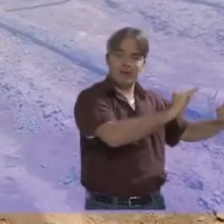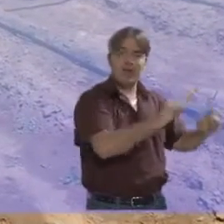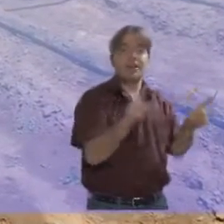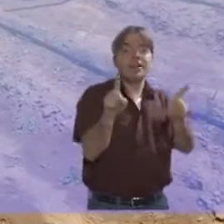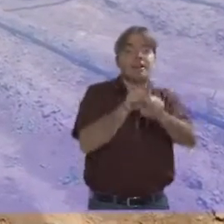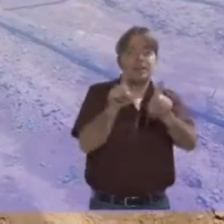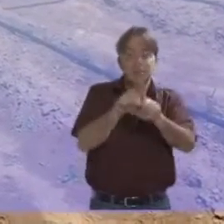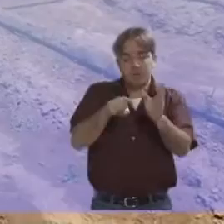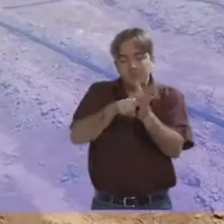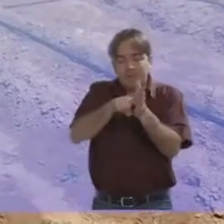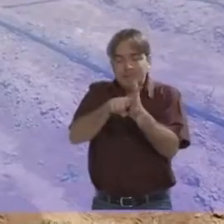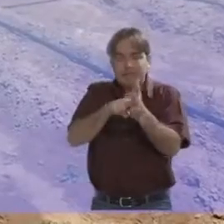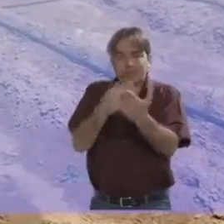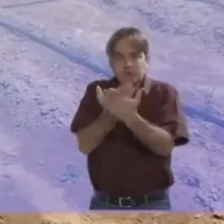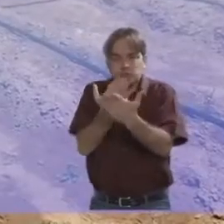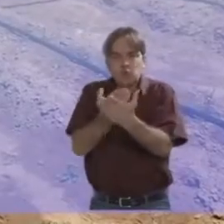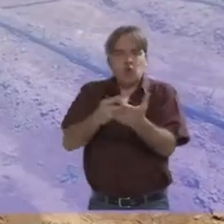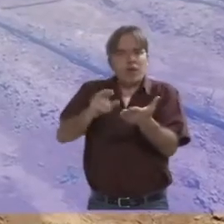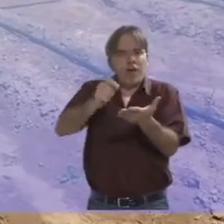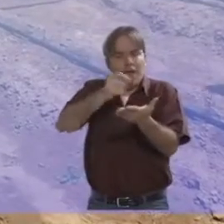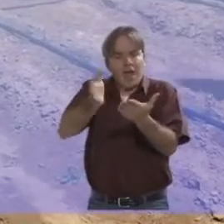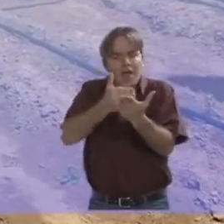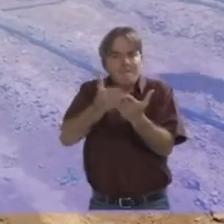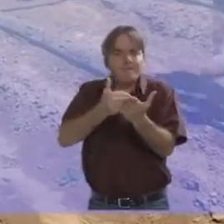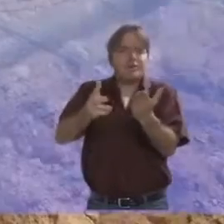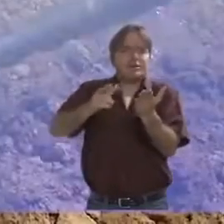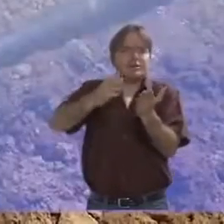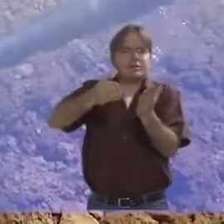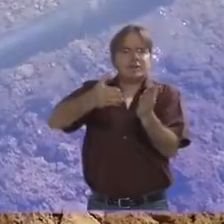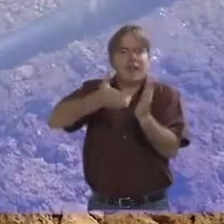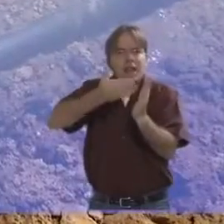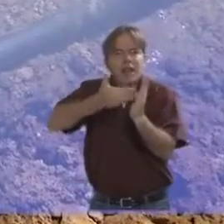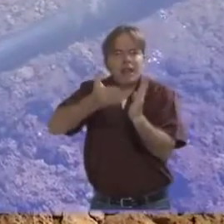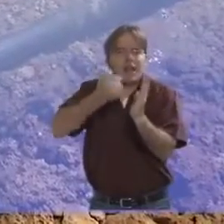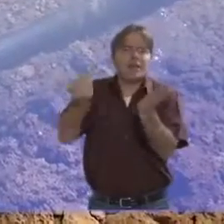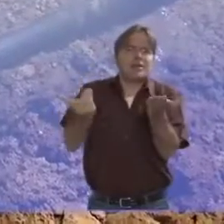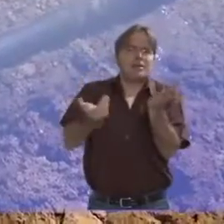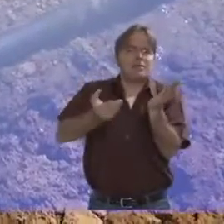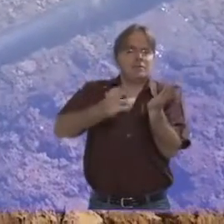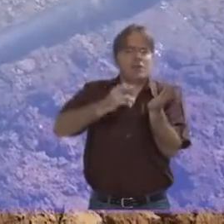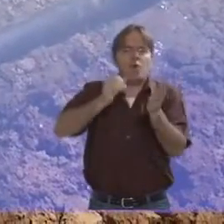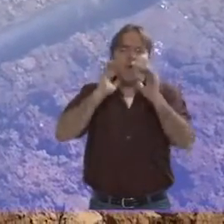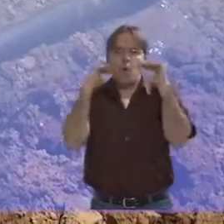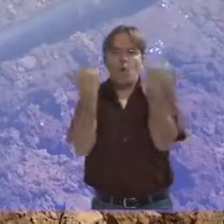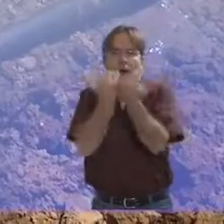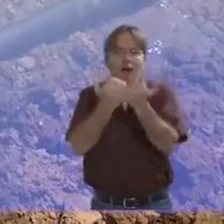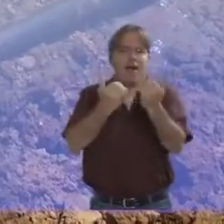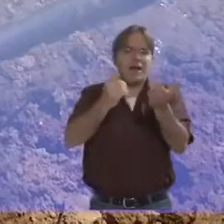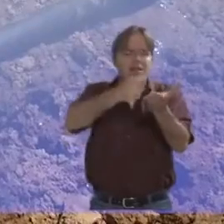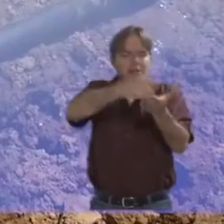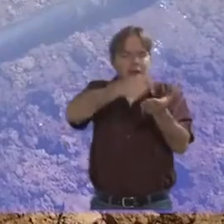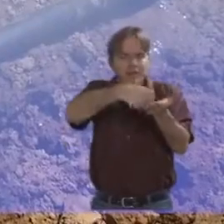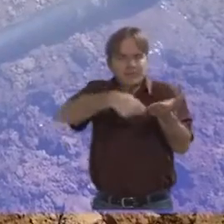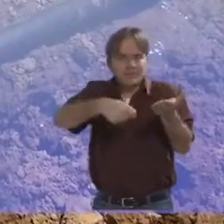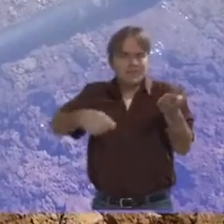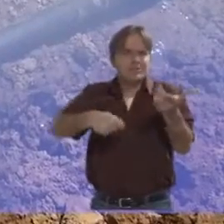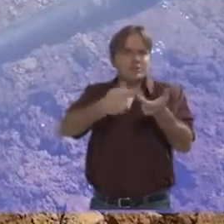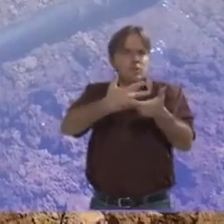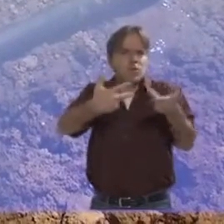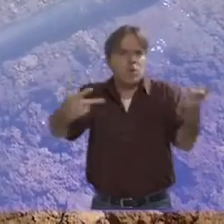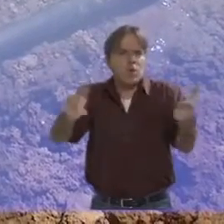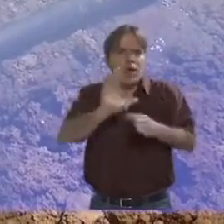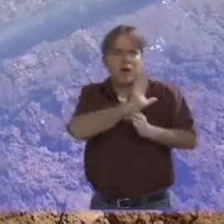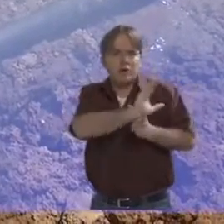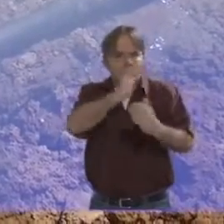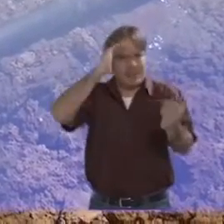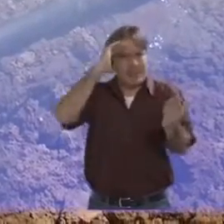dissertações de metroestrado, artigos publicados em revista científica, artigos publicados em congresso, artigos que serviram